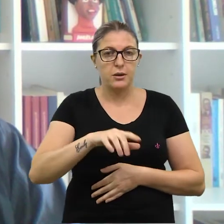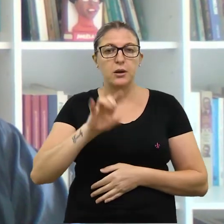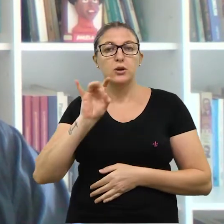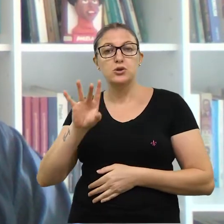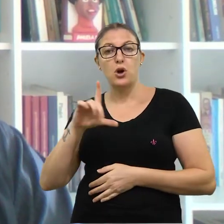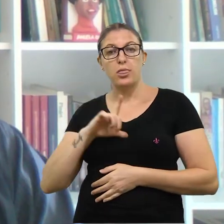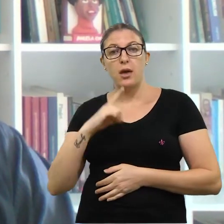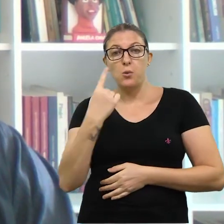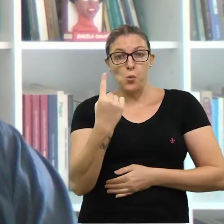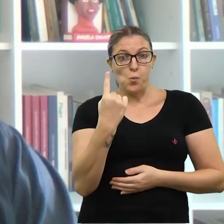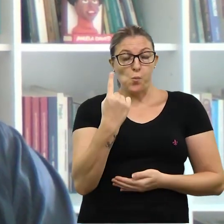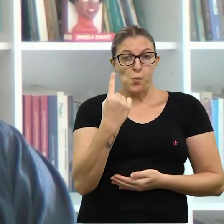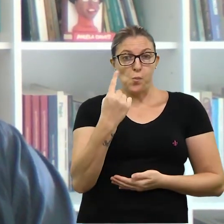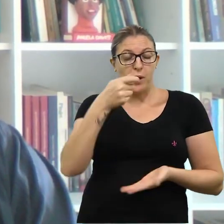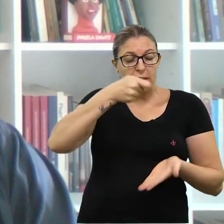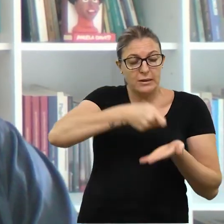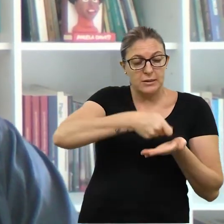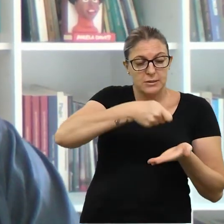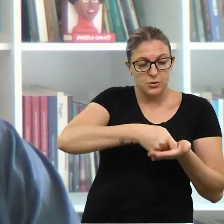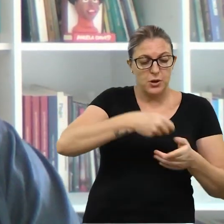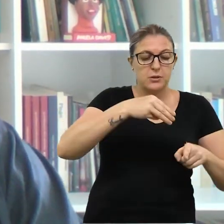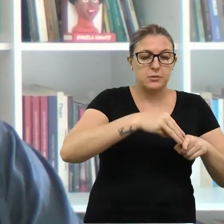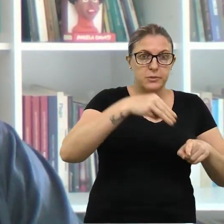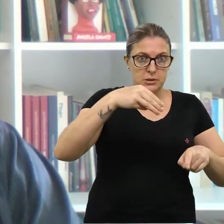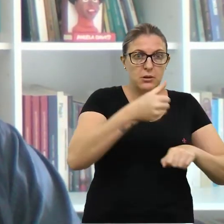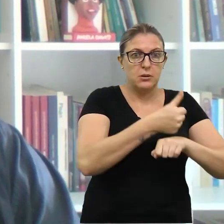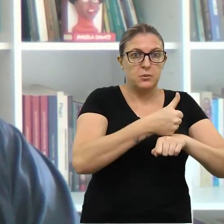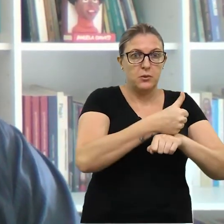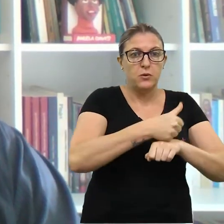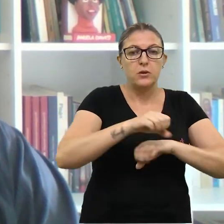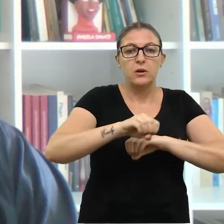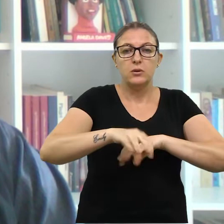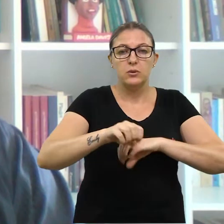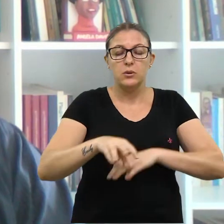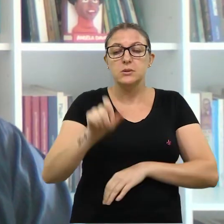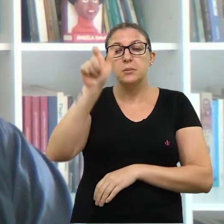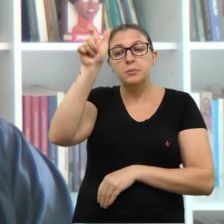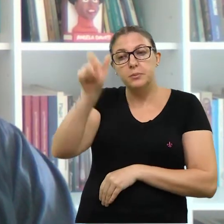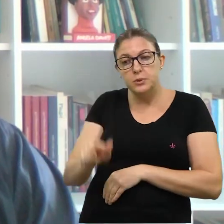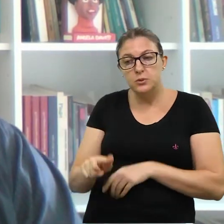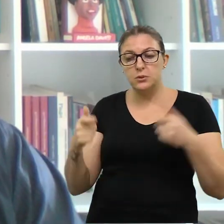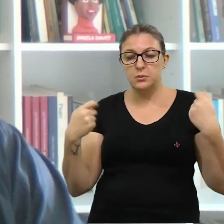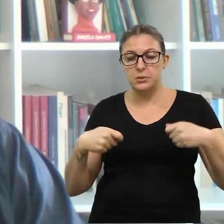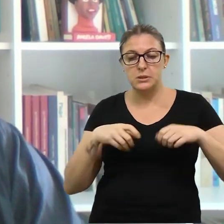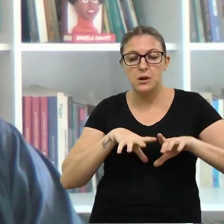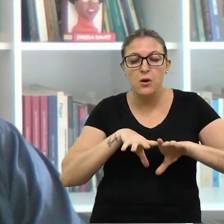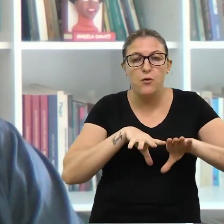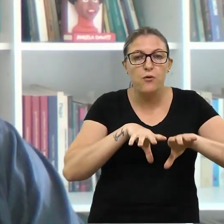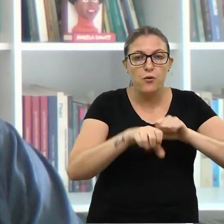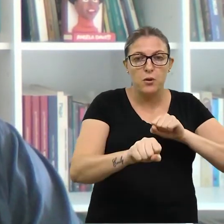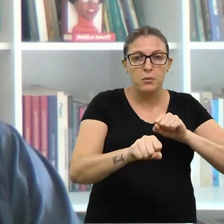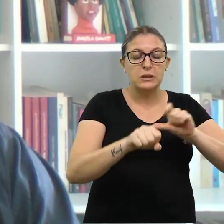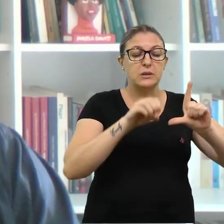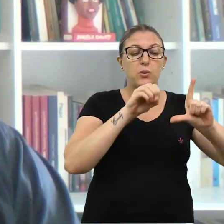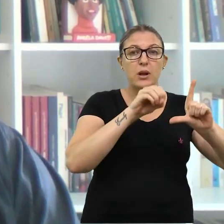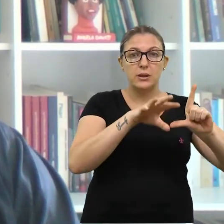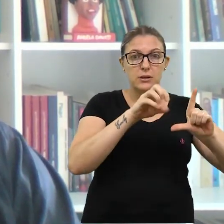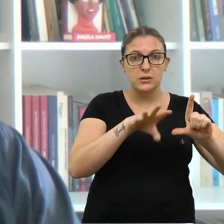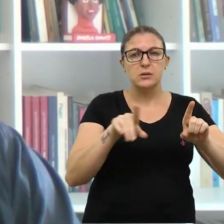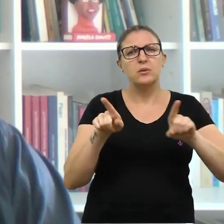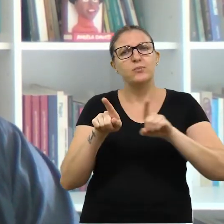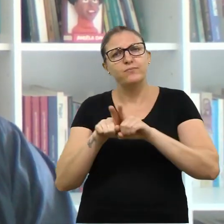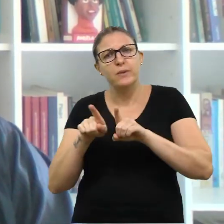nós só temos uma exigência, no caso do mestrado profissional em educação, que o candidato tenha formação em licenciatura e,